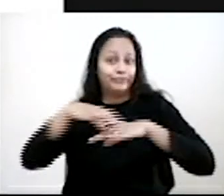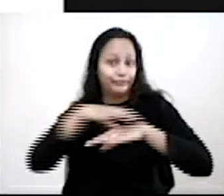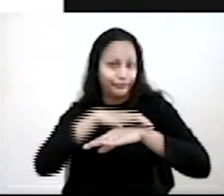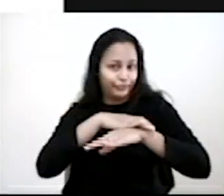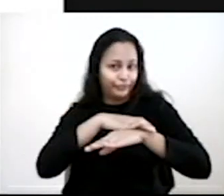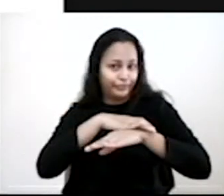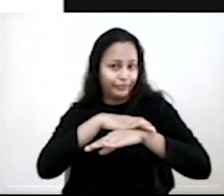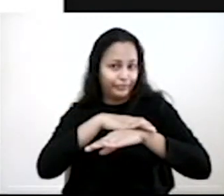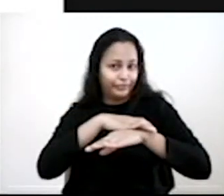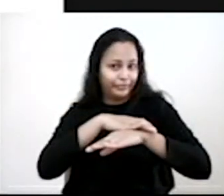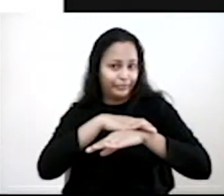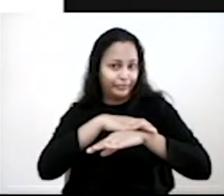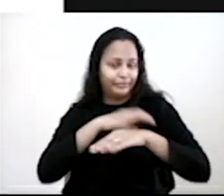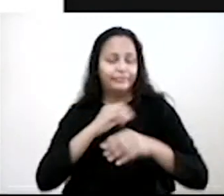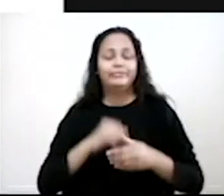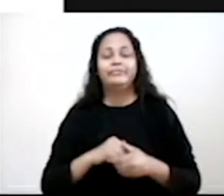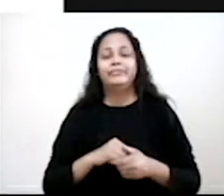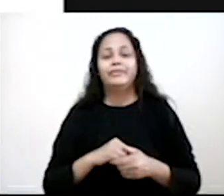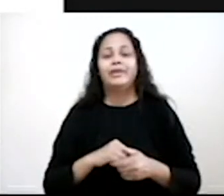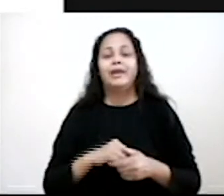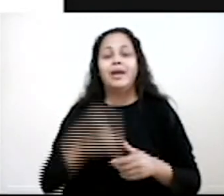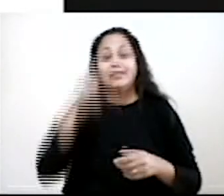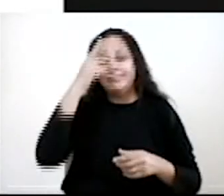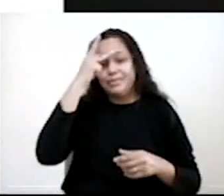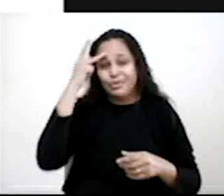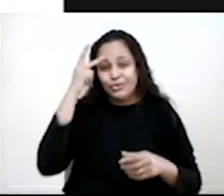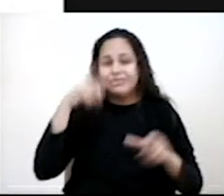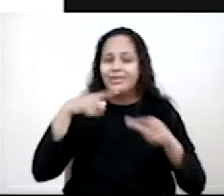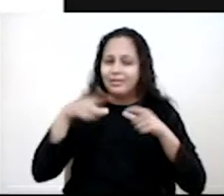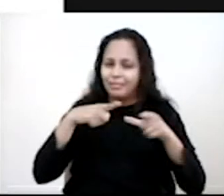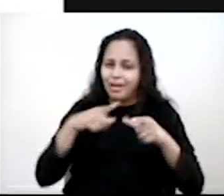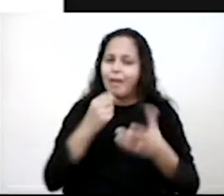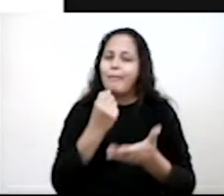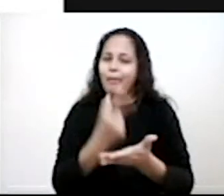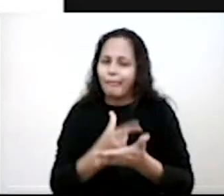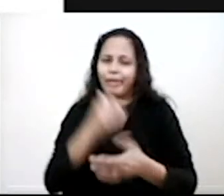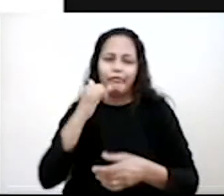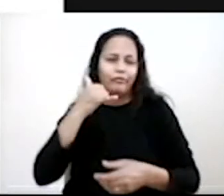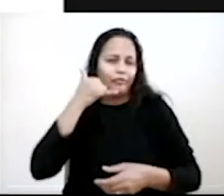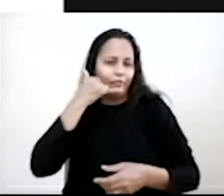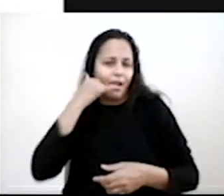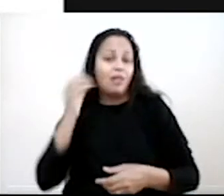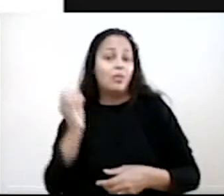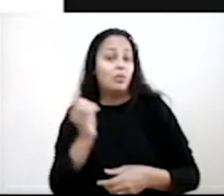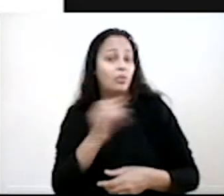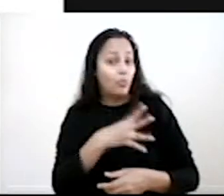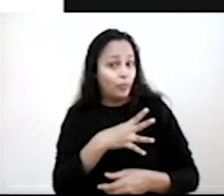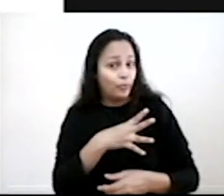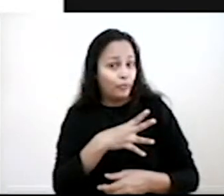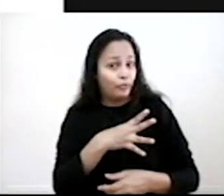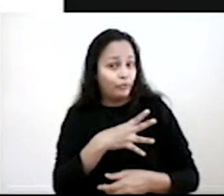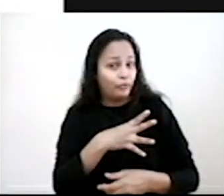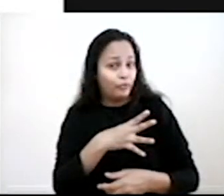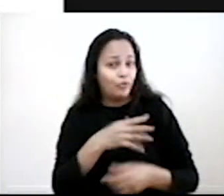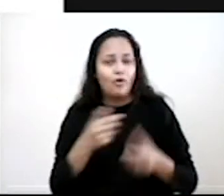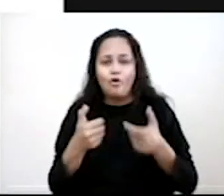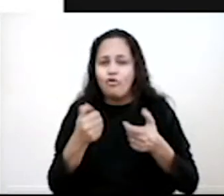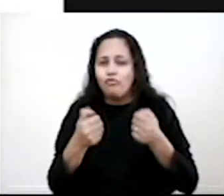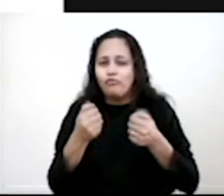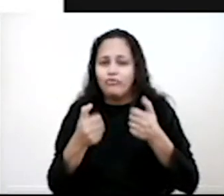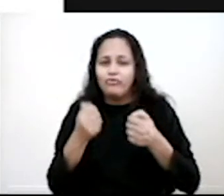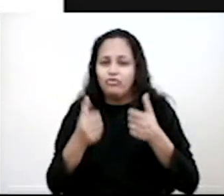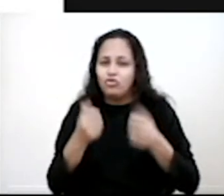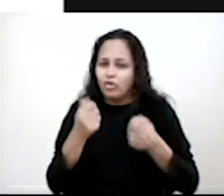marca e videogame são alguns deles. Então, muitas pessoas vão trabalhar para ter um celular, para ter um celular novo, para ter, aí, comprar um